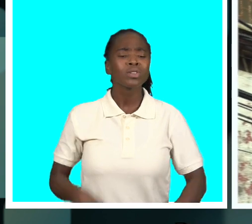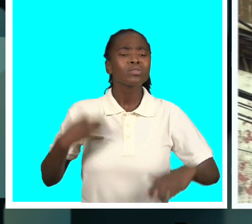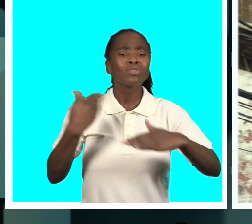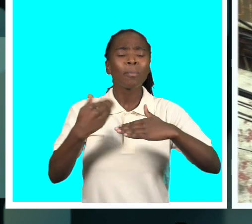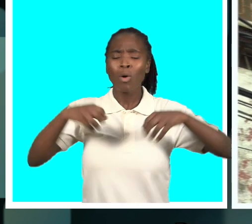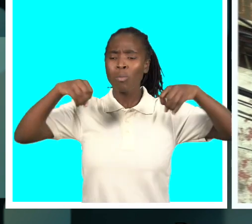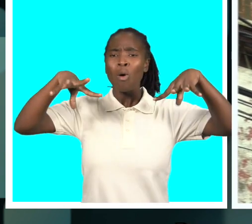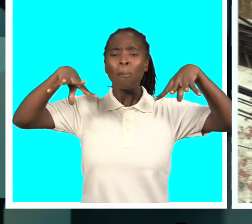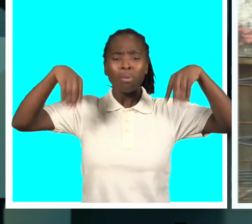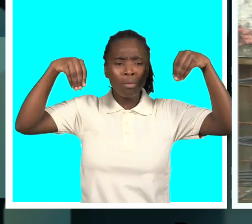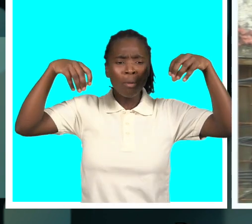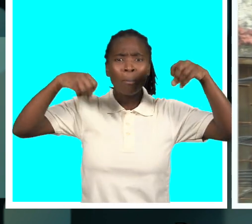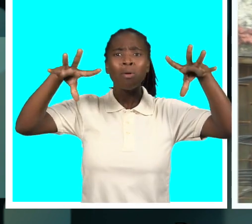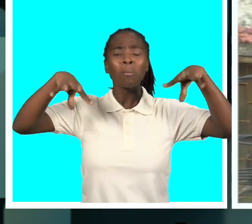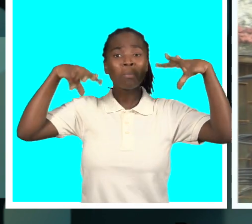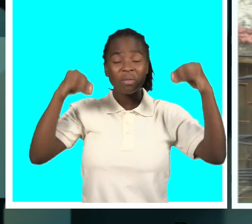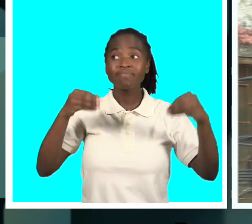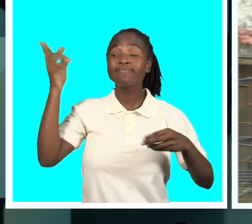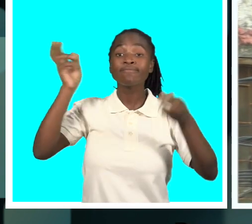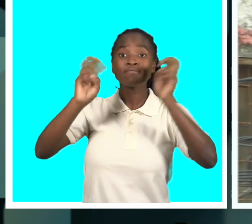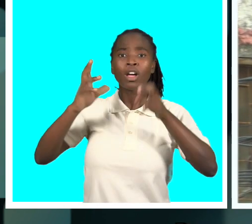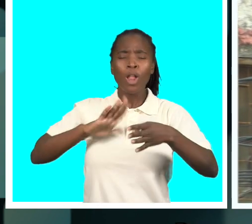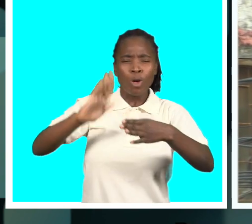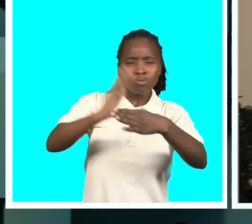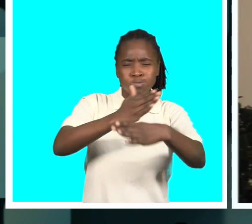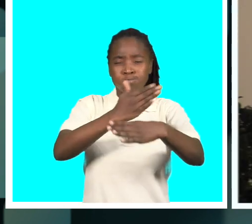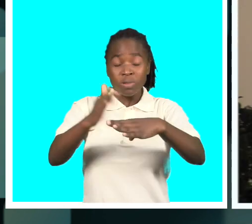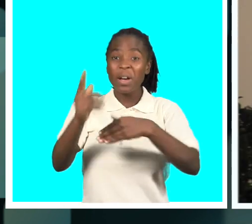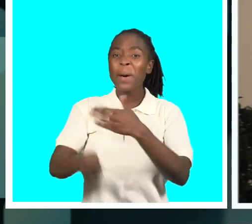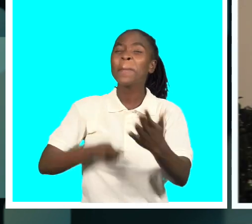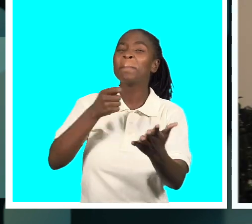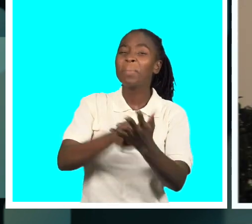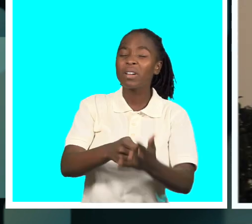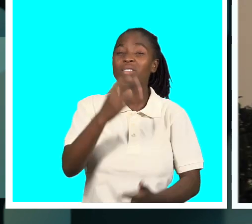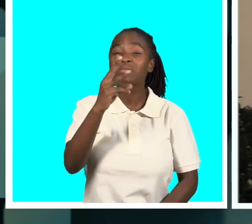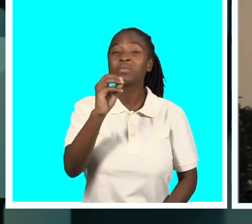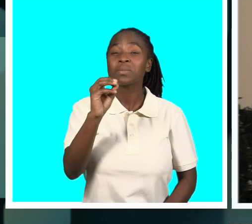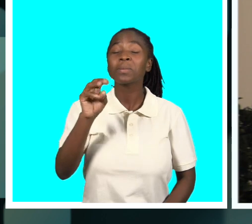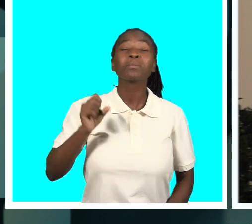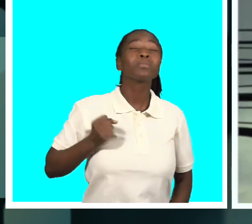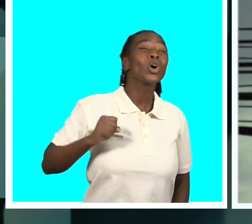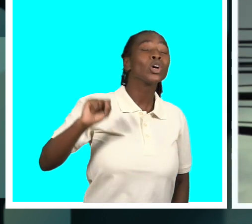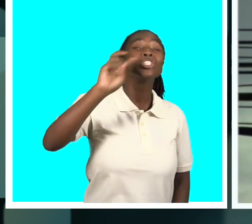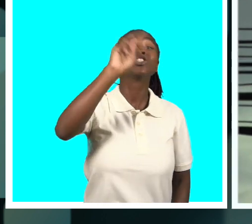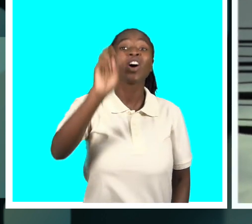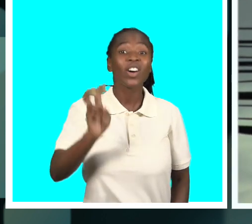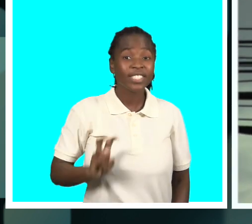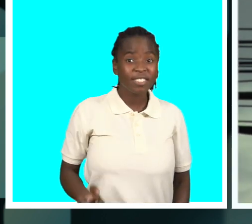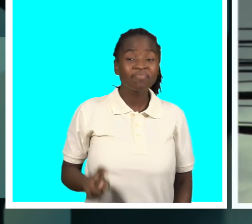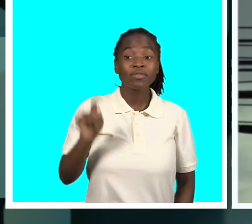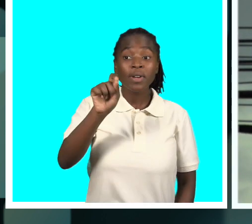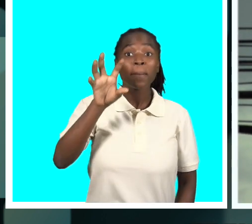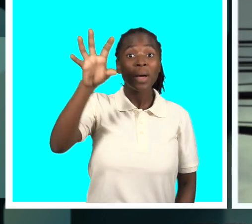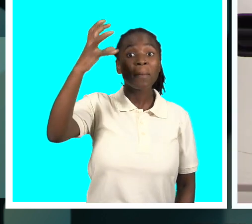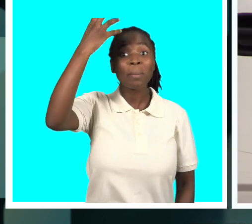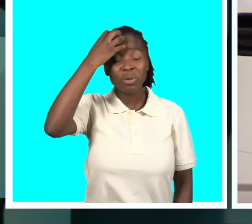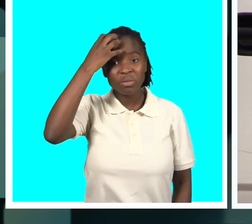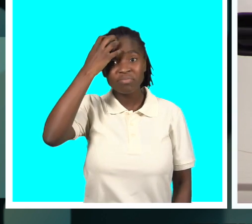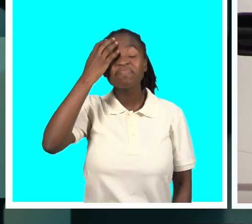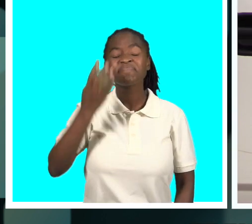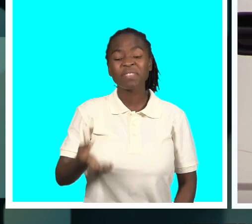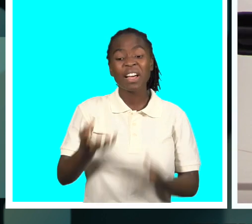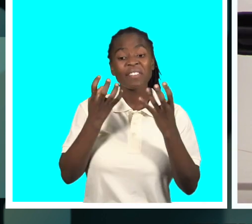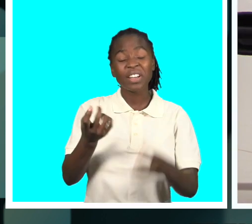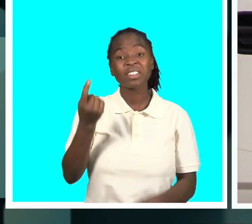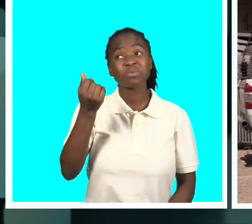garantir que não haja cortes constantes de corrente elétrica, a EDM precisa de 300 milhões de dólares para